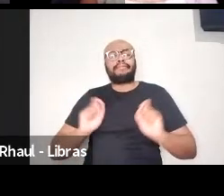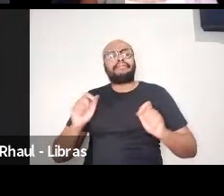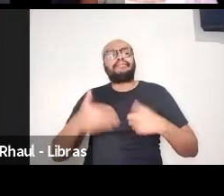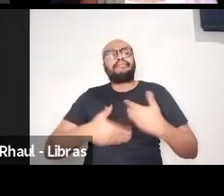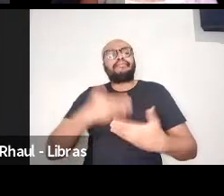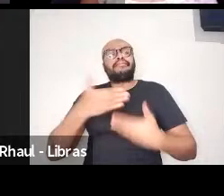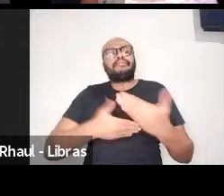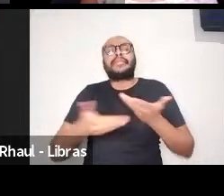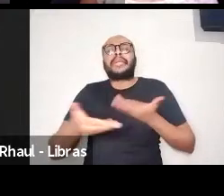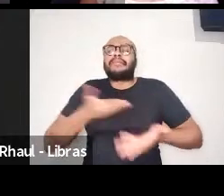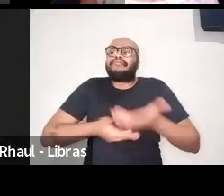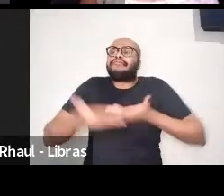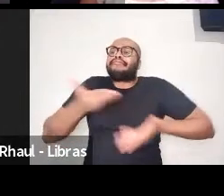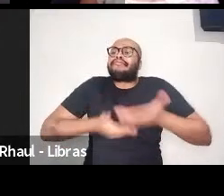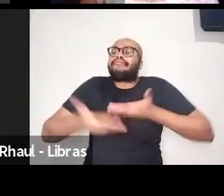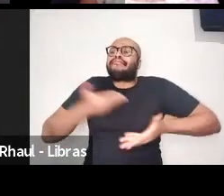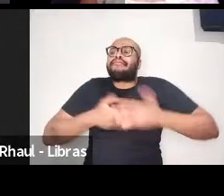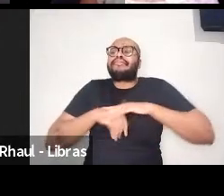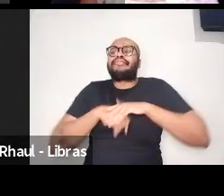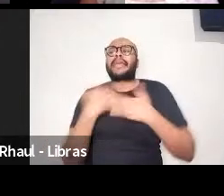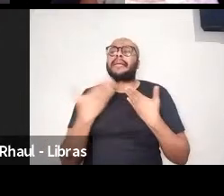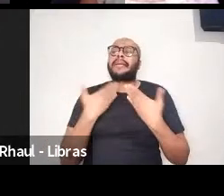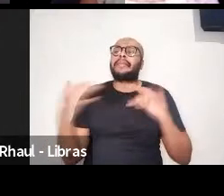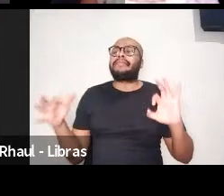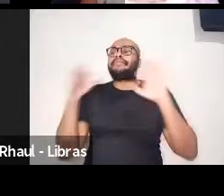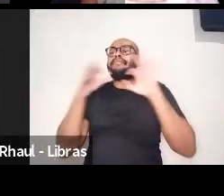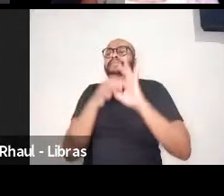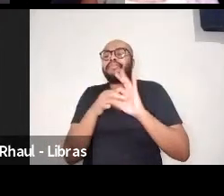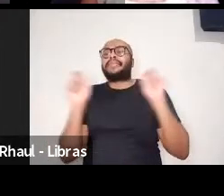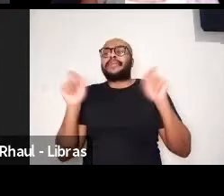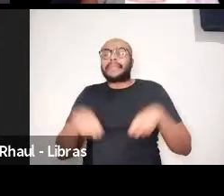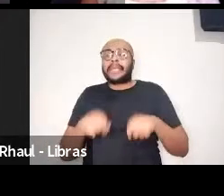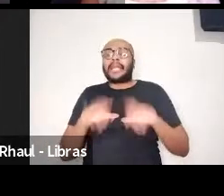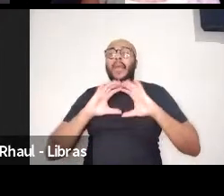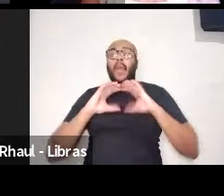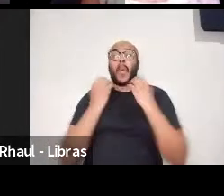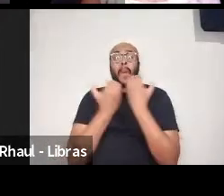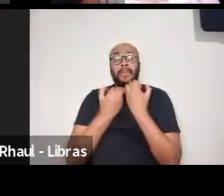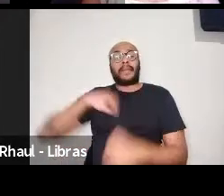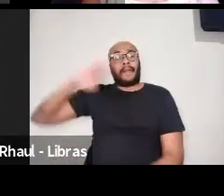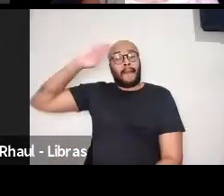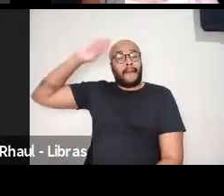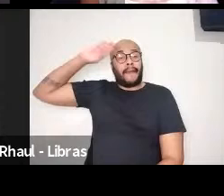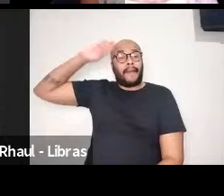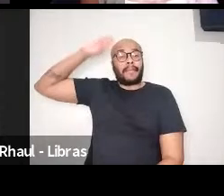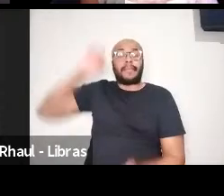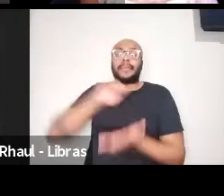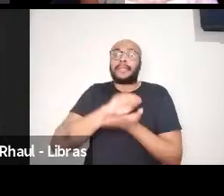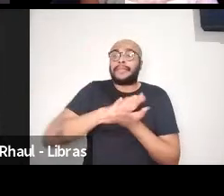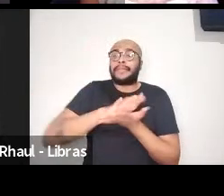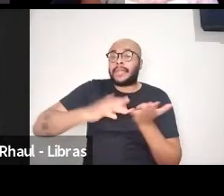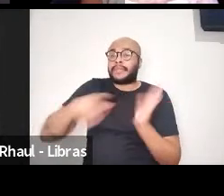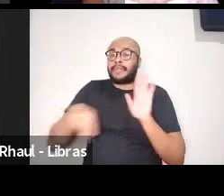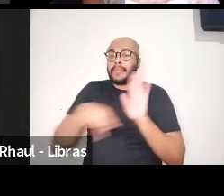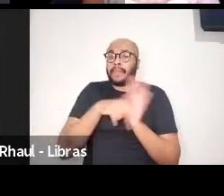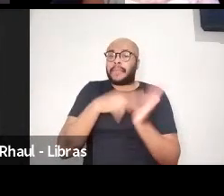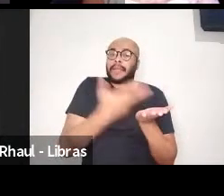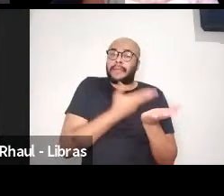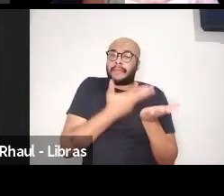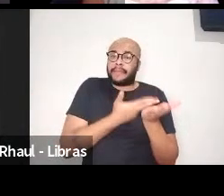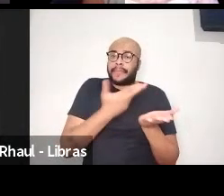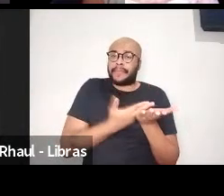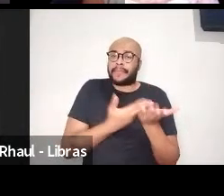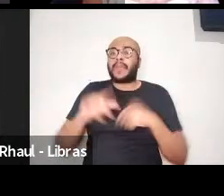interlocução e de adesão da nossa comunidade acadêmica às atividades da revista. O